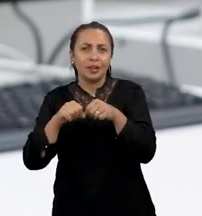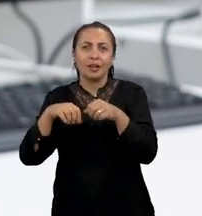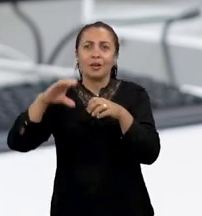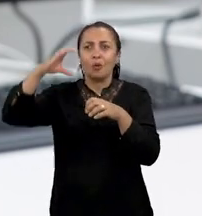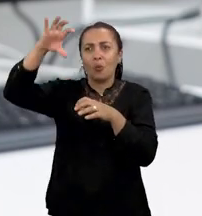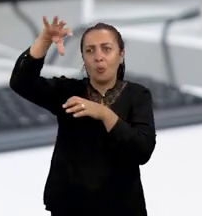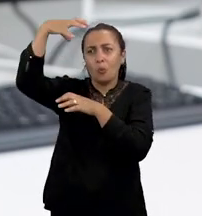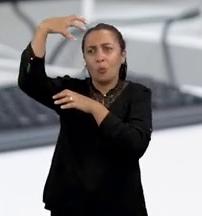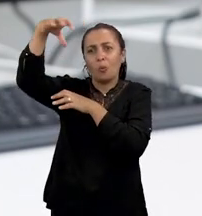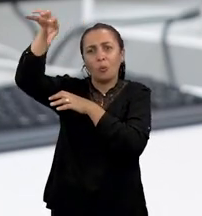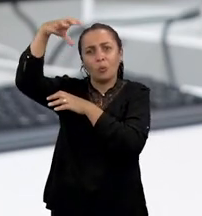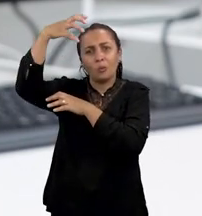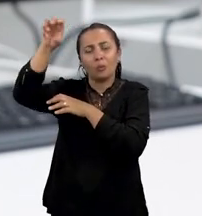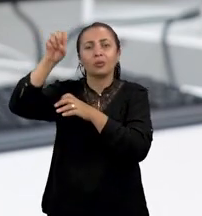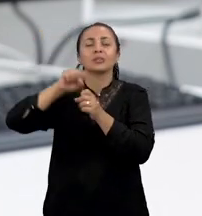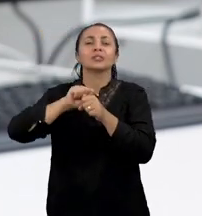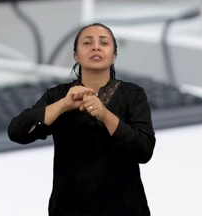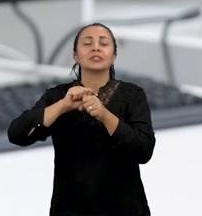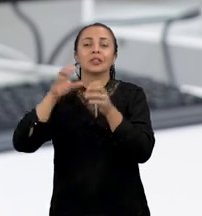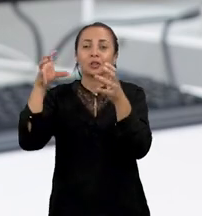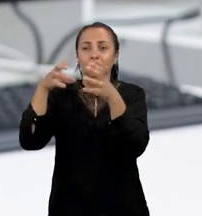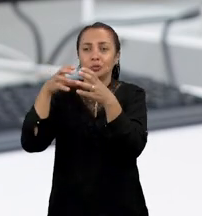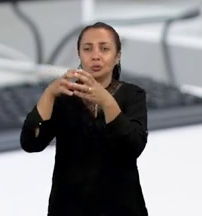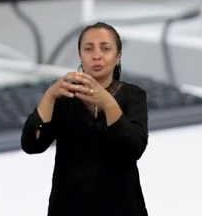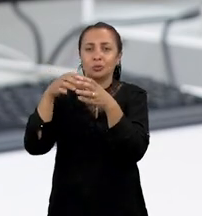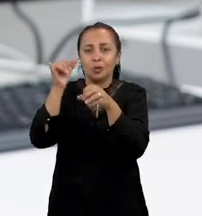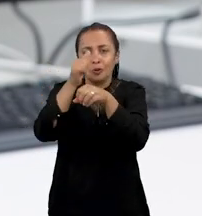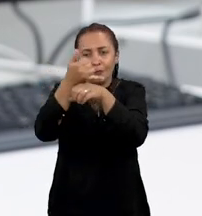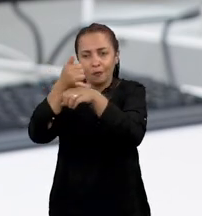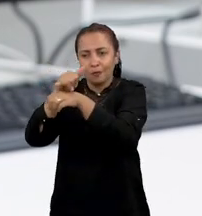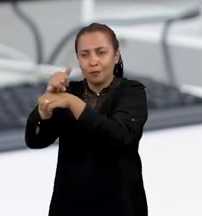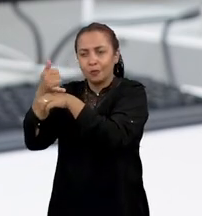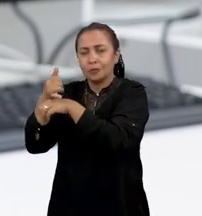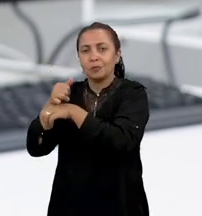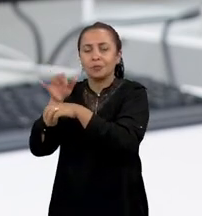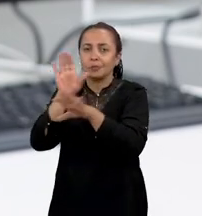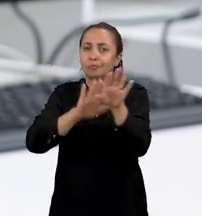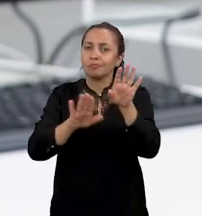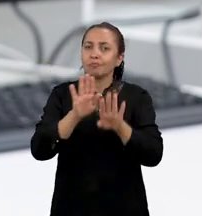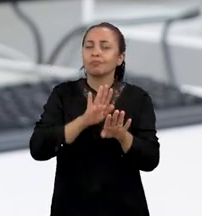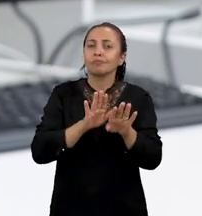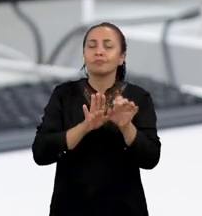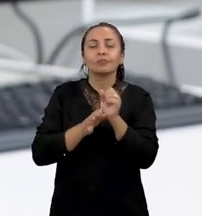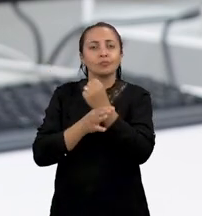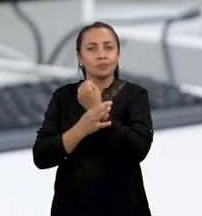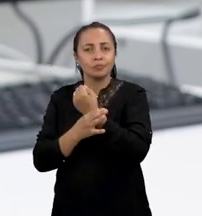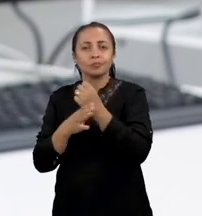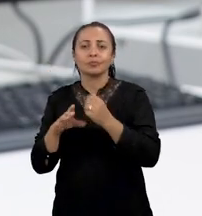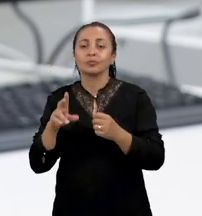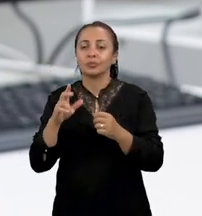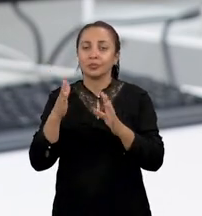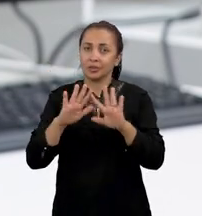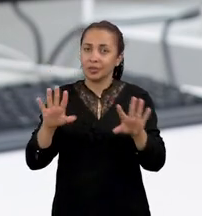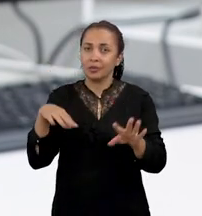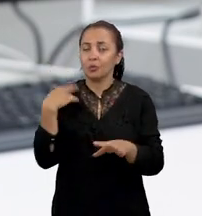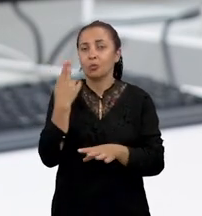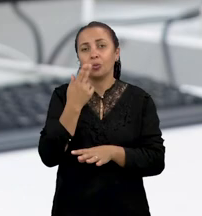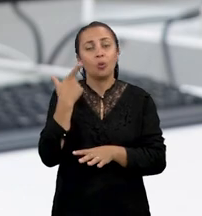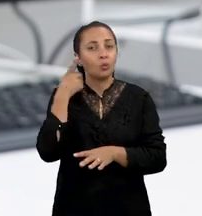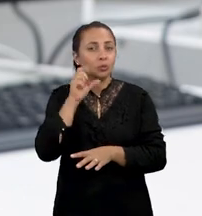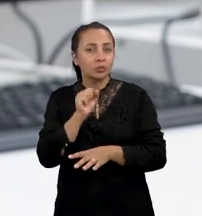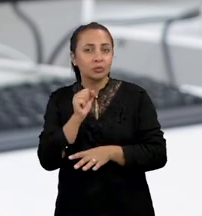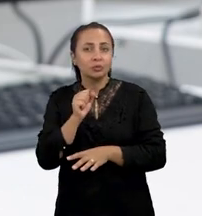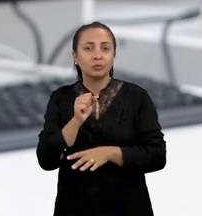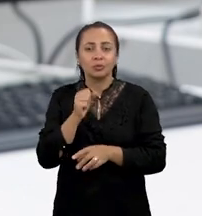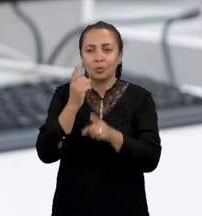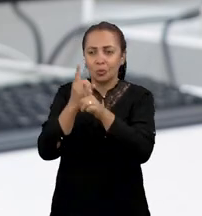mesmo em um drone e em estações de vídeo monitoramento. Com isso, nós conseguiremos detectar os